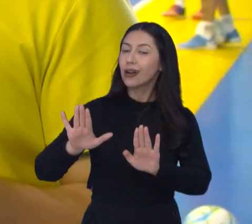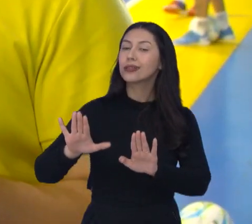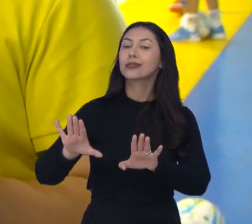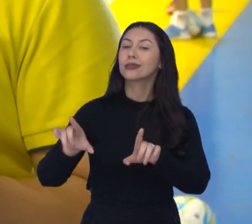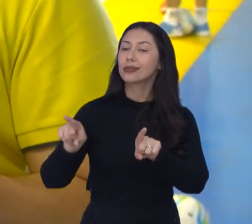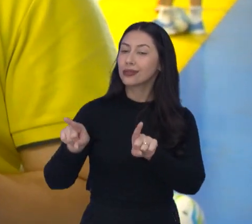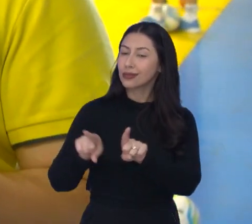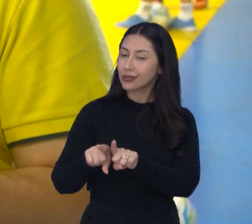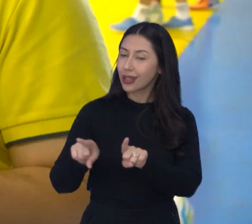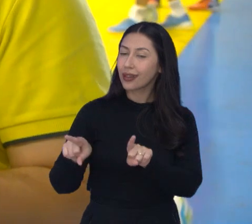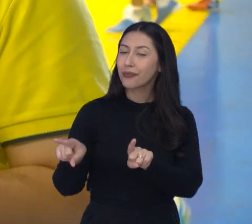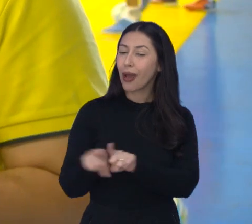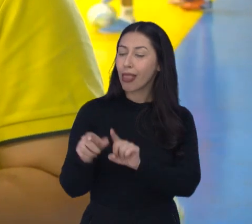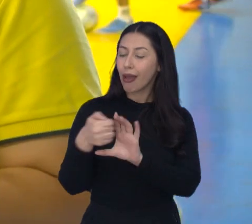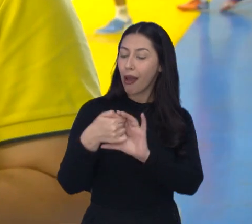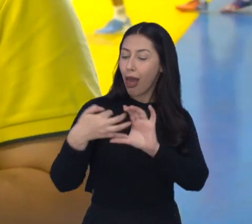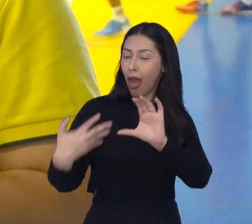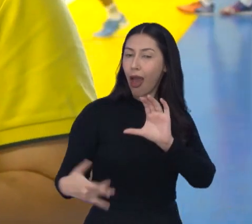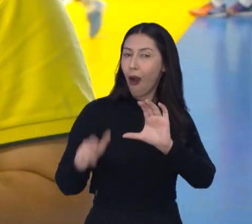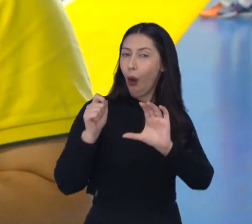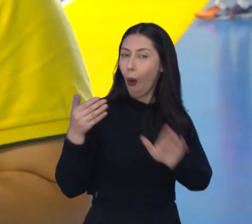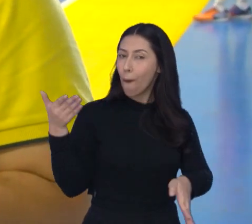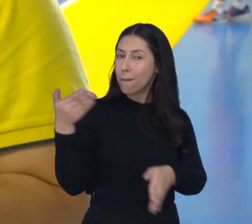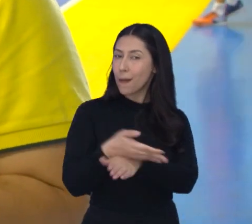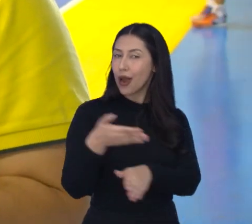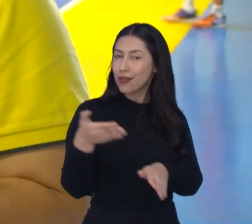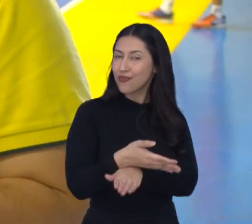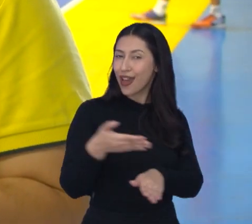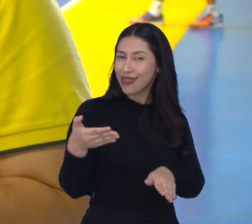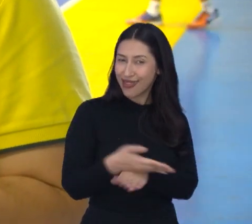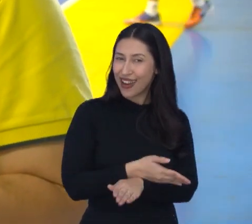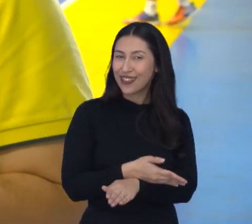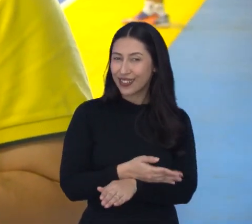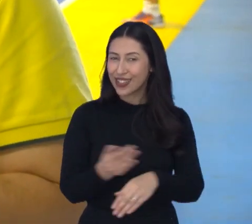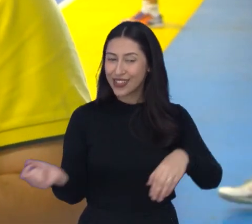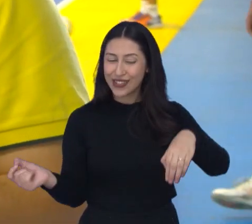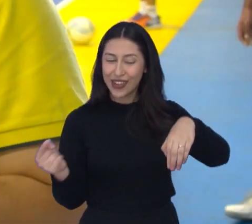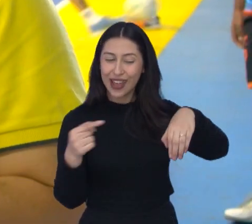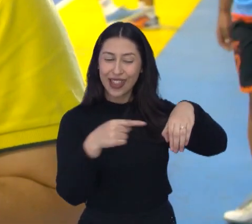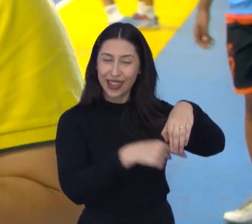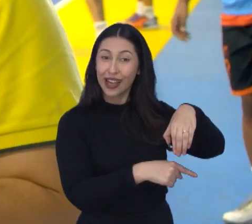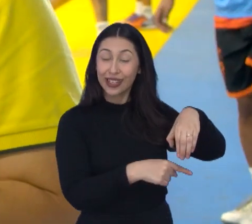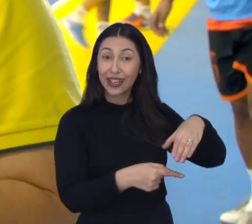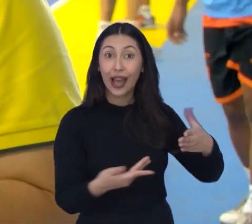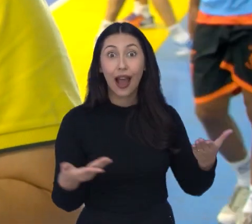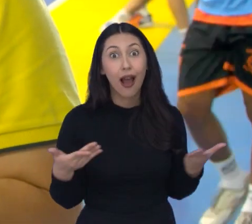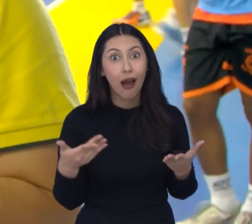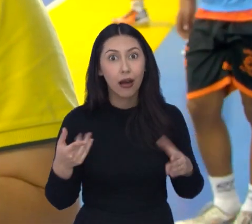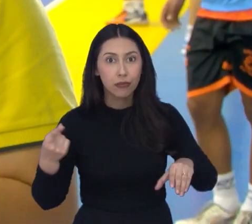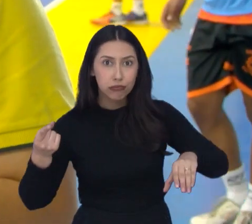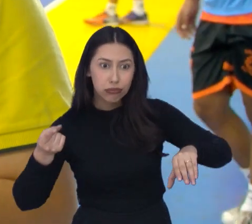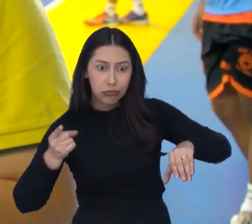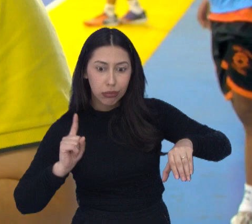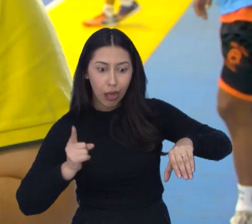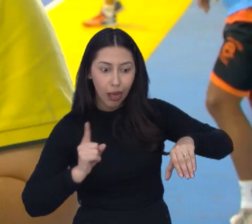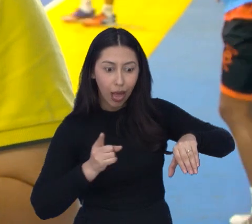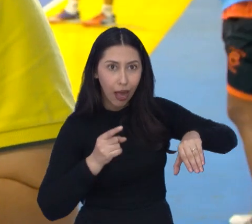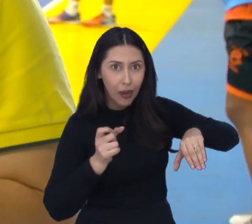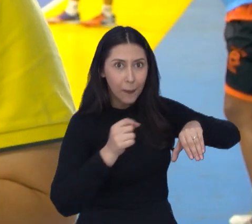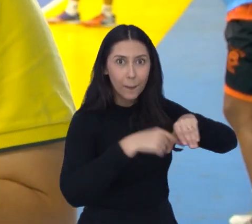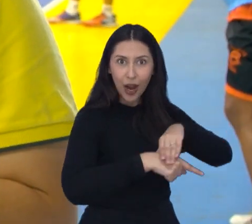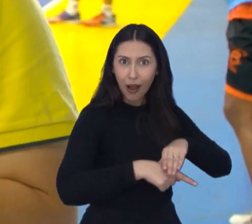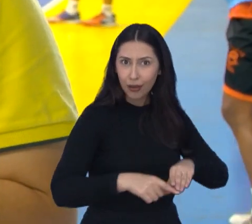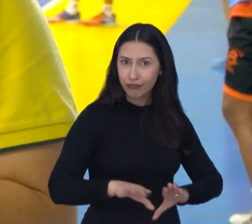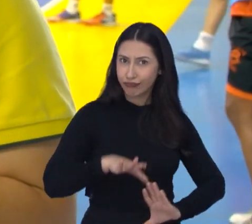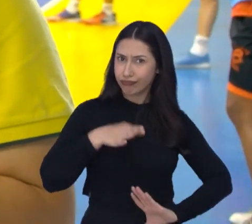ele tem como forte característica ser mais participativo no jogo de linha da equipe. Com um gol recente e com a confiança lá em cima, ele